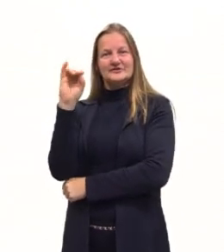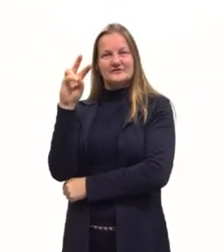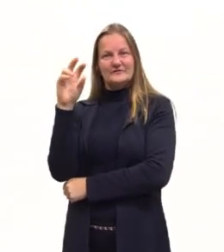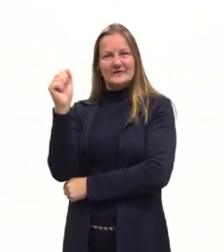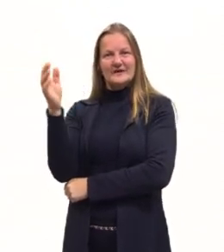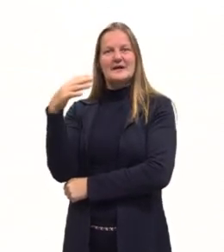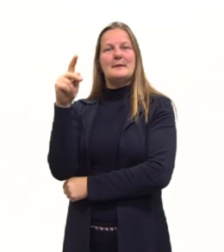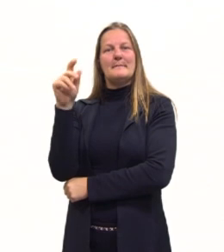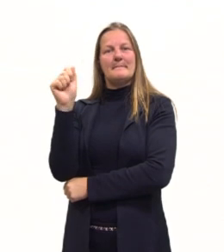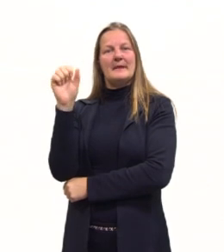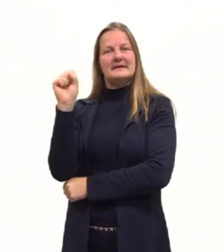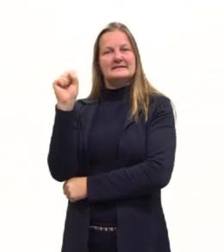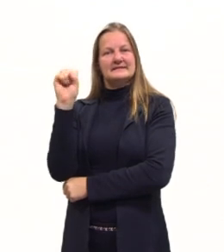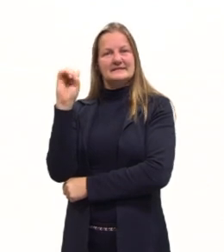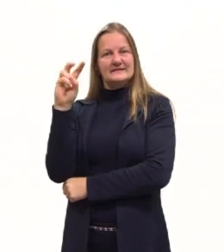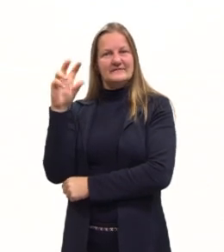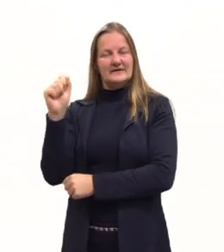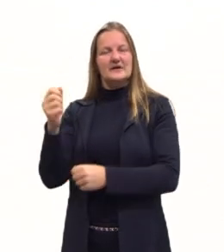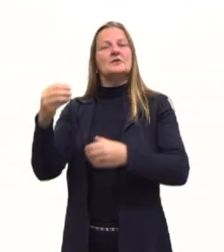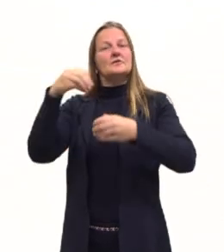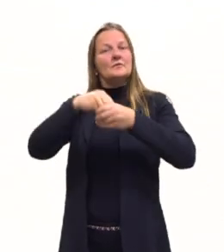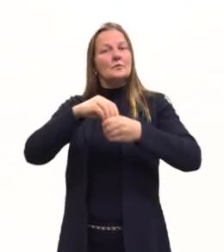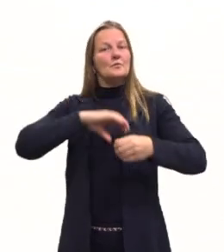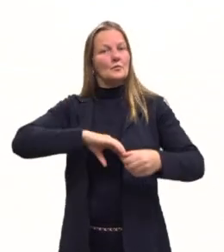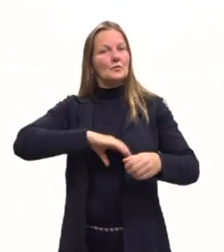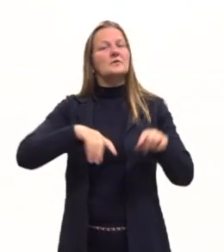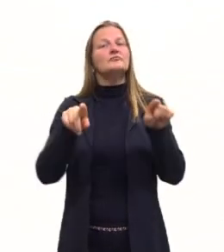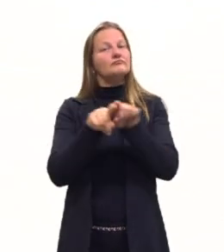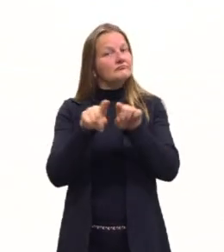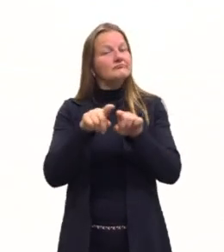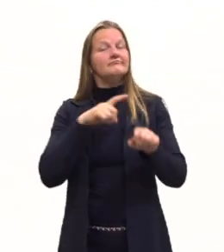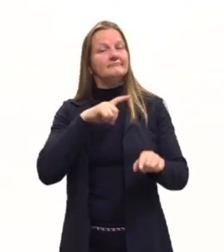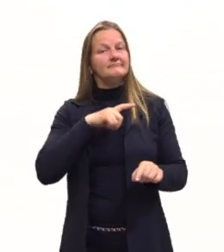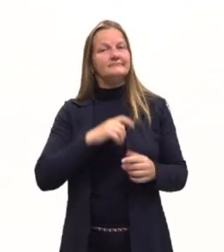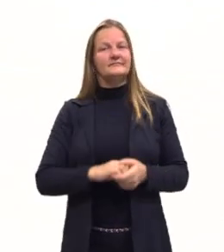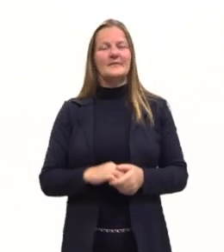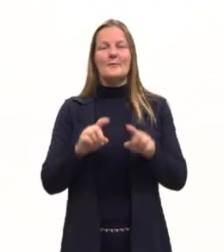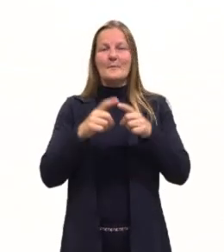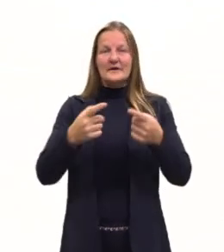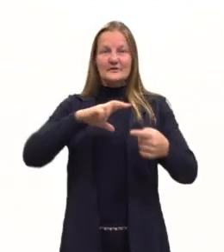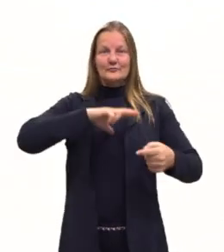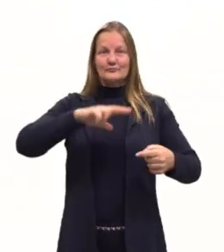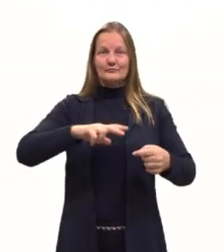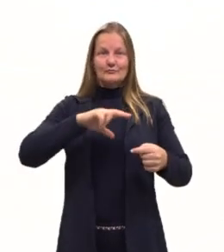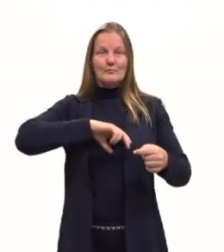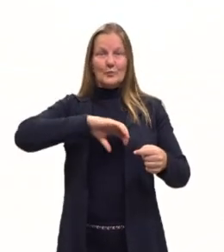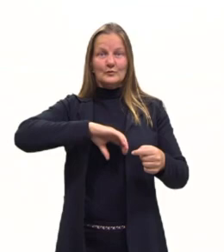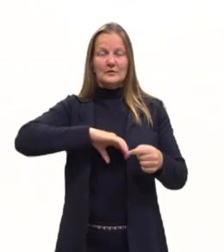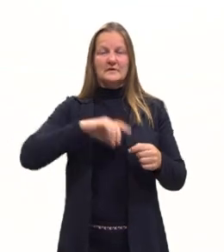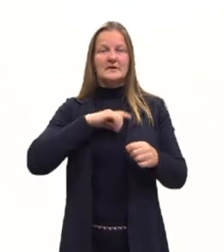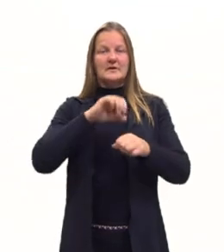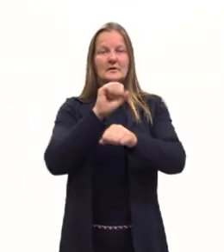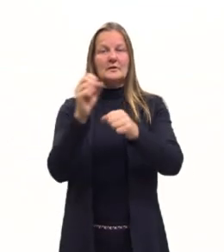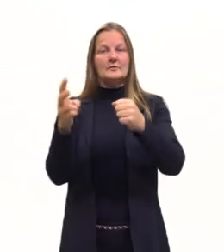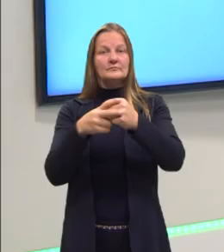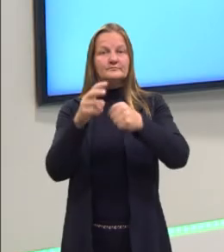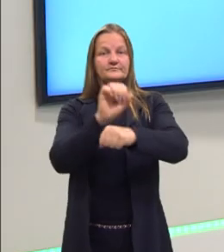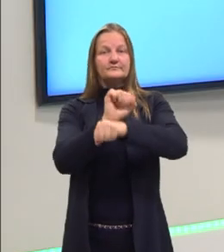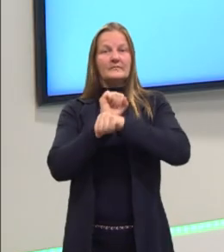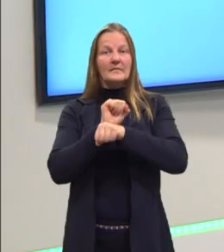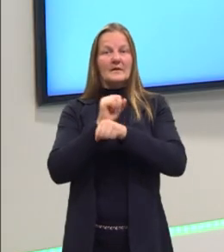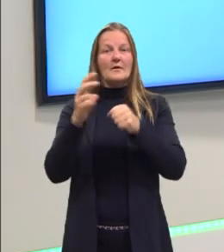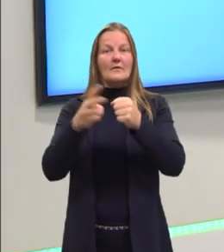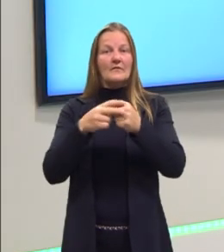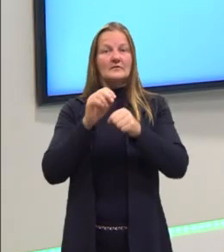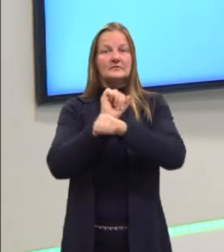tratado dentro da língua portuguesa, só que dentro da língua portuguesa nós temos voz ativa, voz passiva e